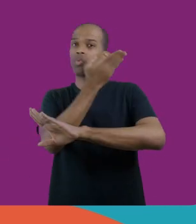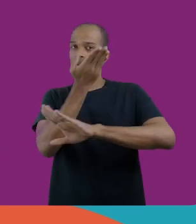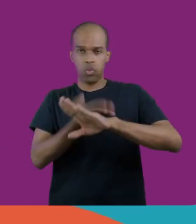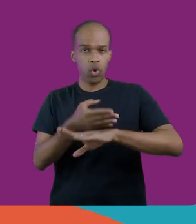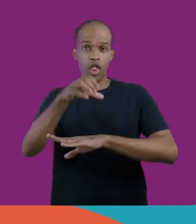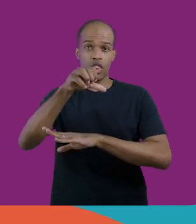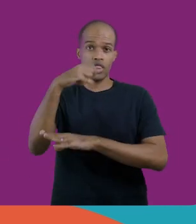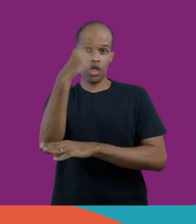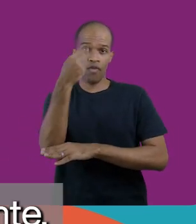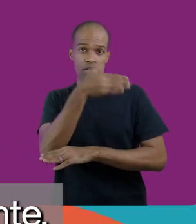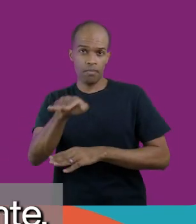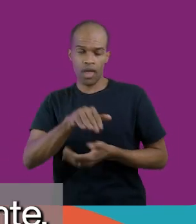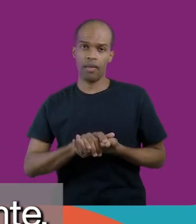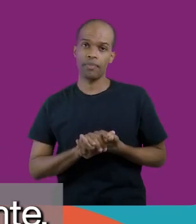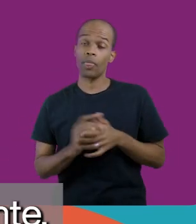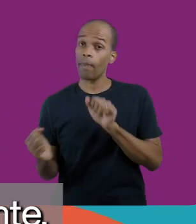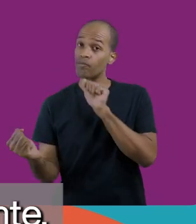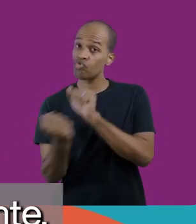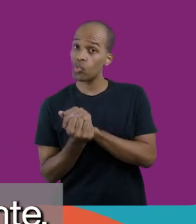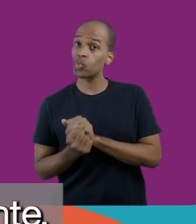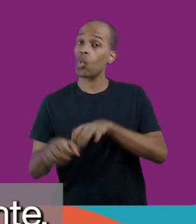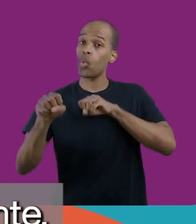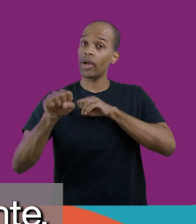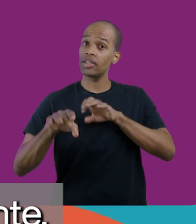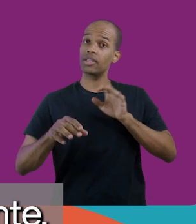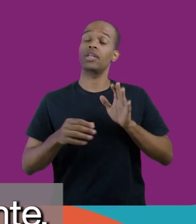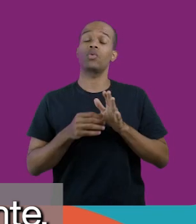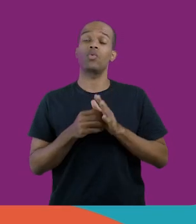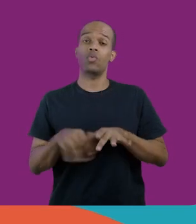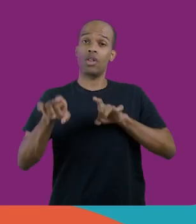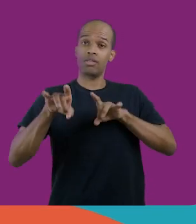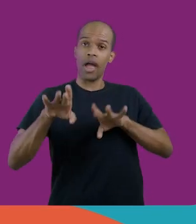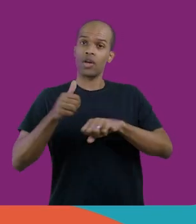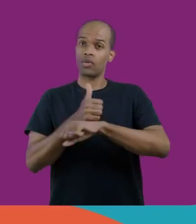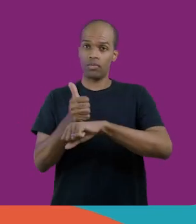integral, de nove horas e meia, integrada ao ensino técnico profissionalizante,